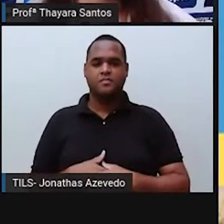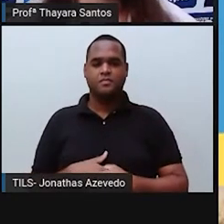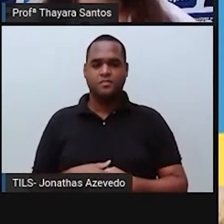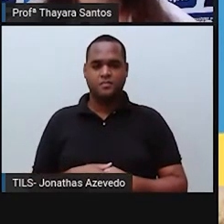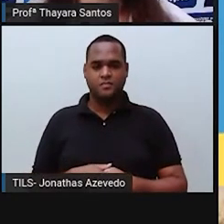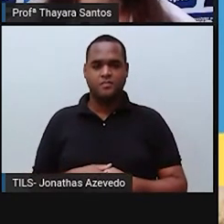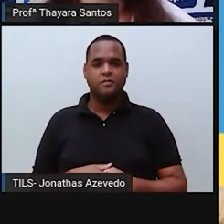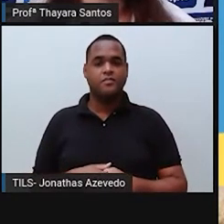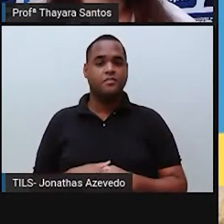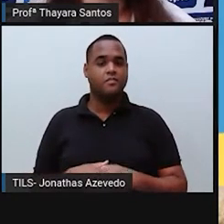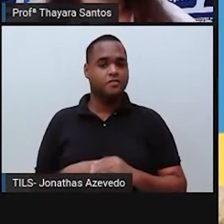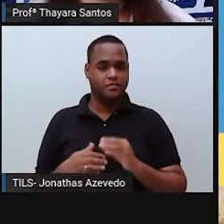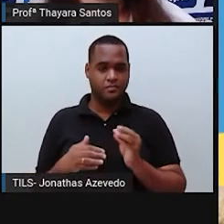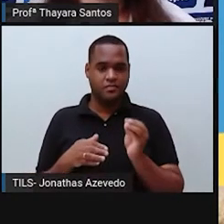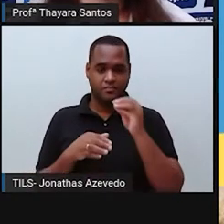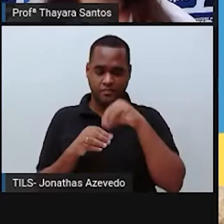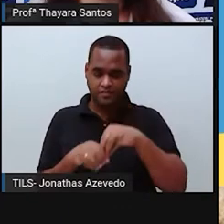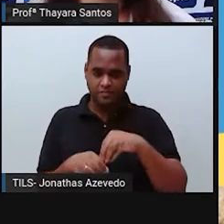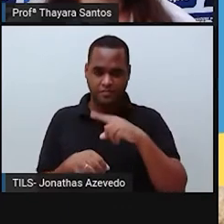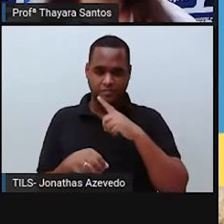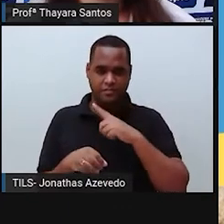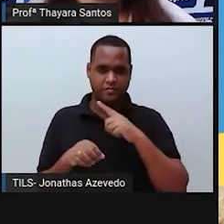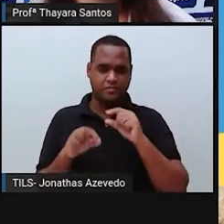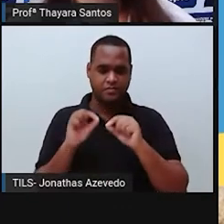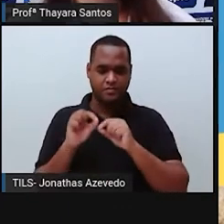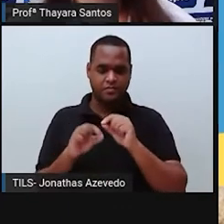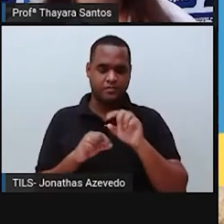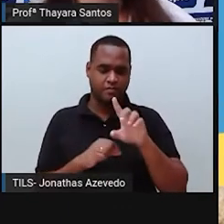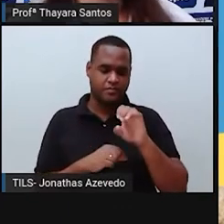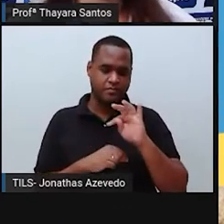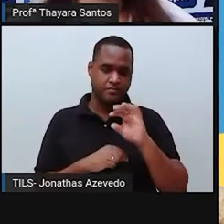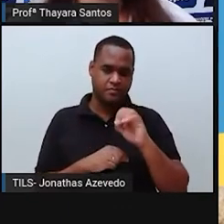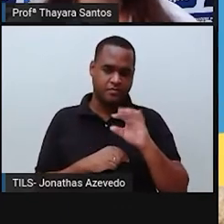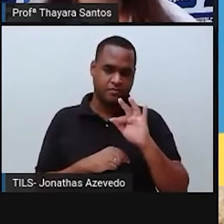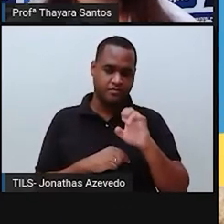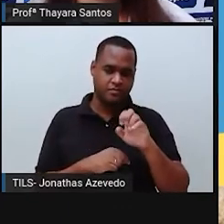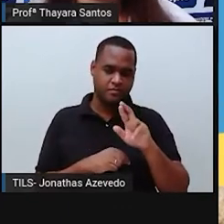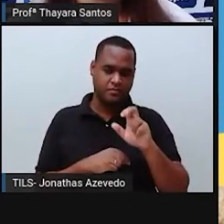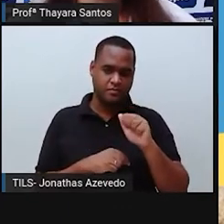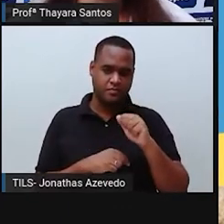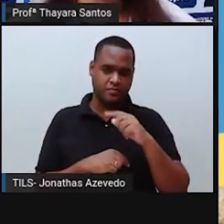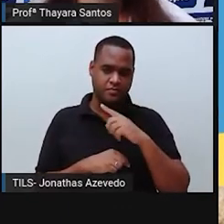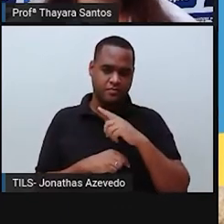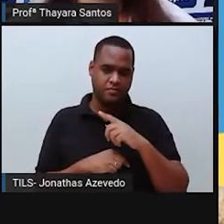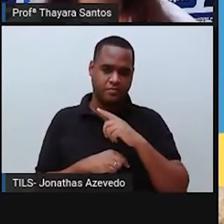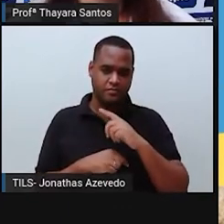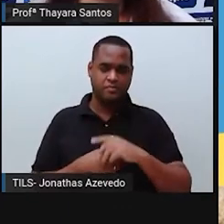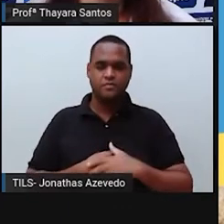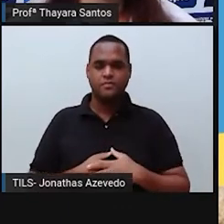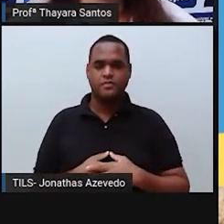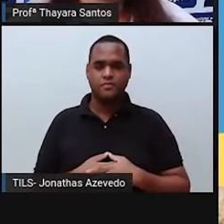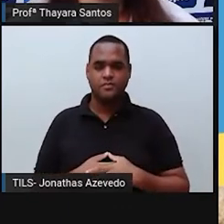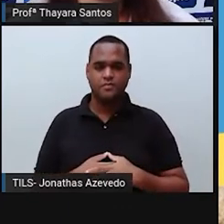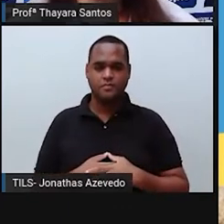E a composição da litosfera, ela é muito variável, né? Mas é